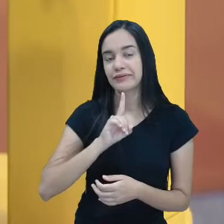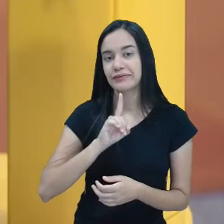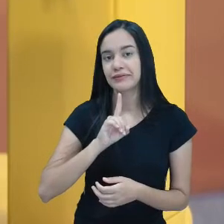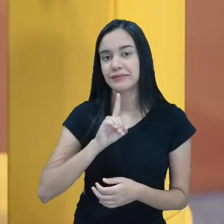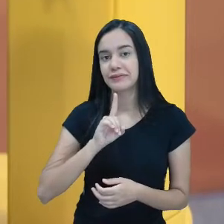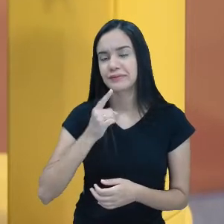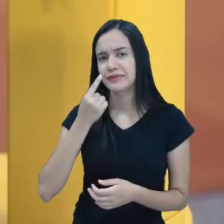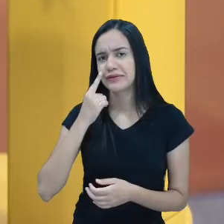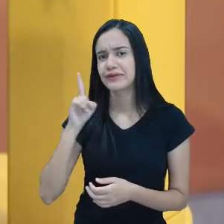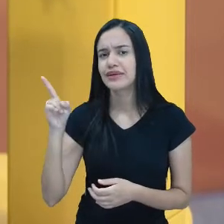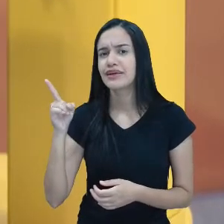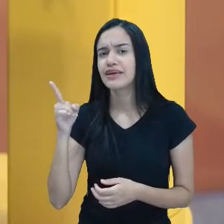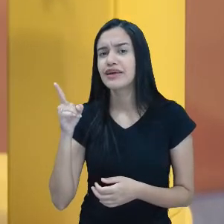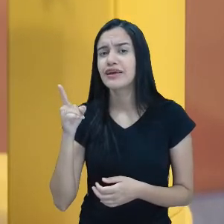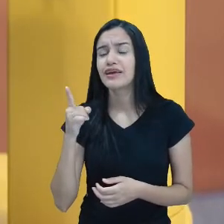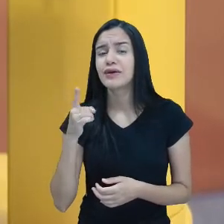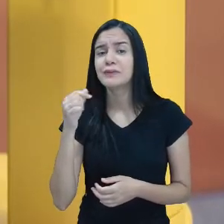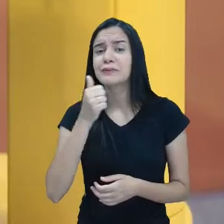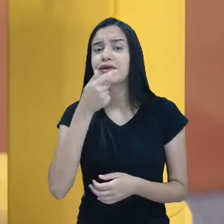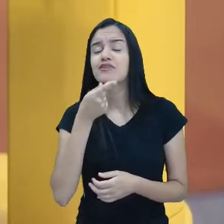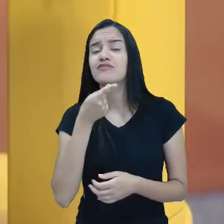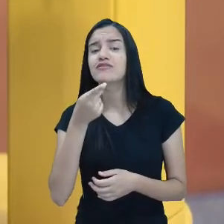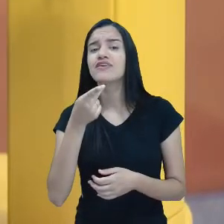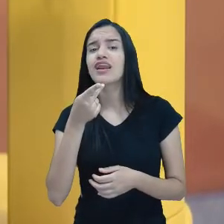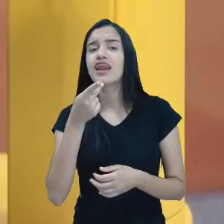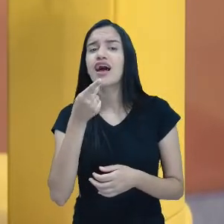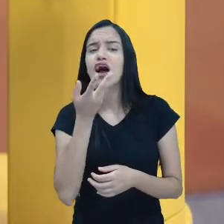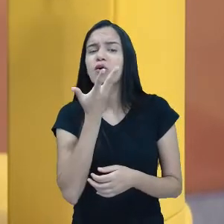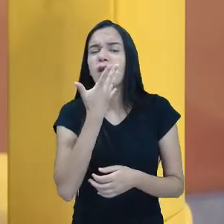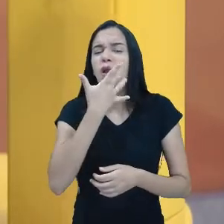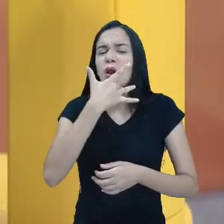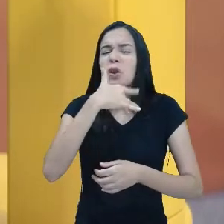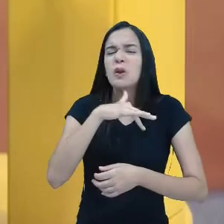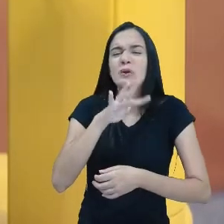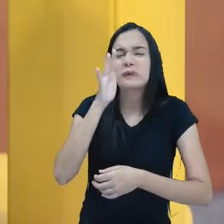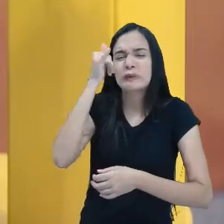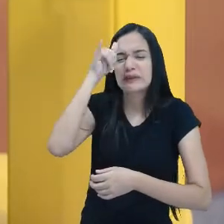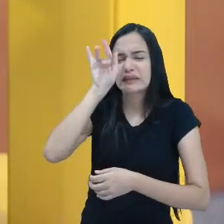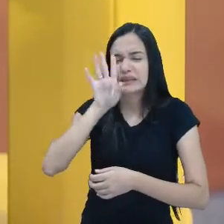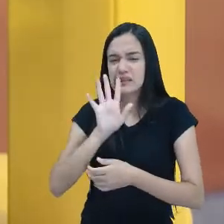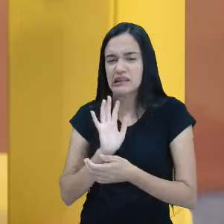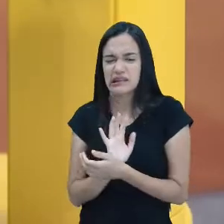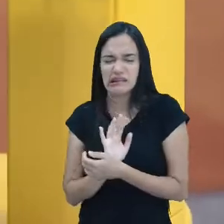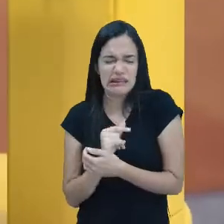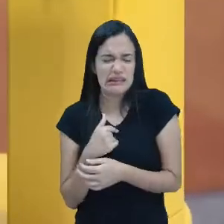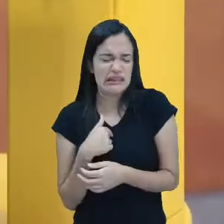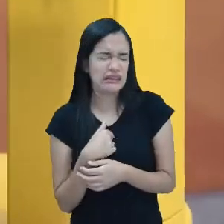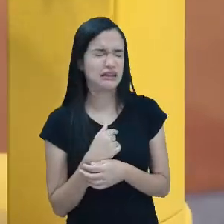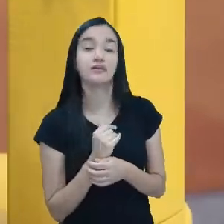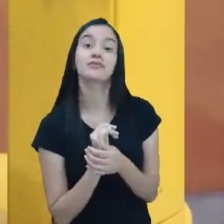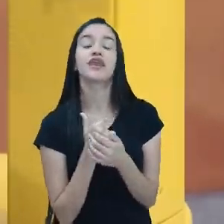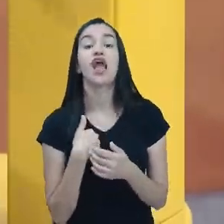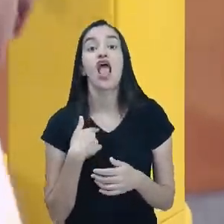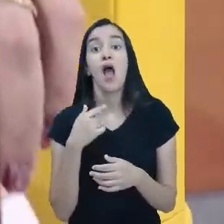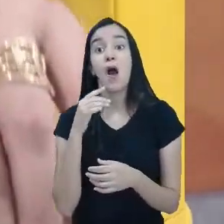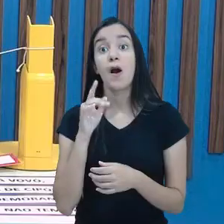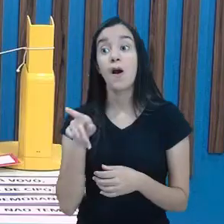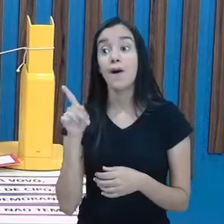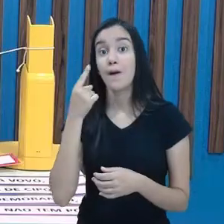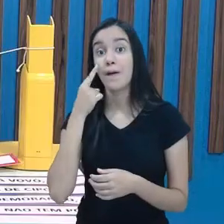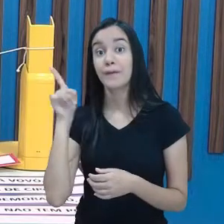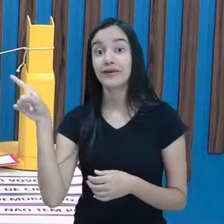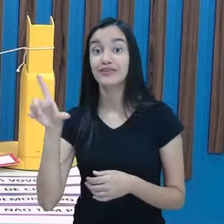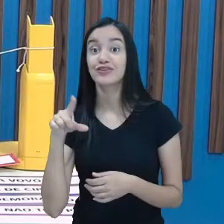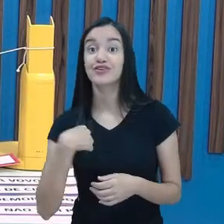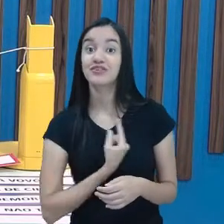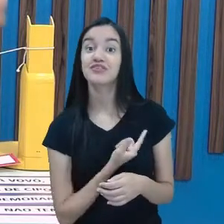Quem falar primeiro, come toda a babadela. Eca. Olha aí, tá vendo? Vou colocar aqui porque a gente vai